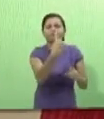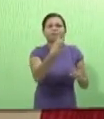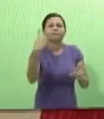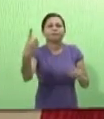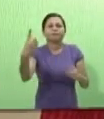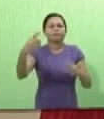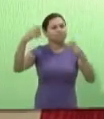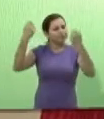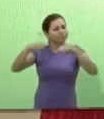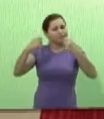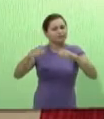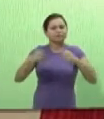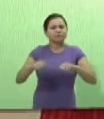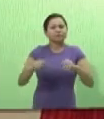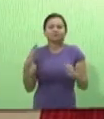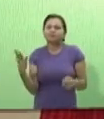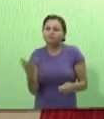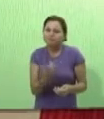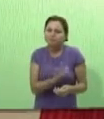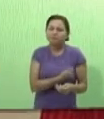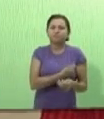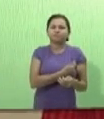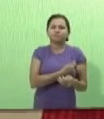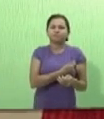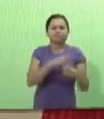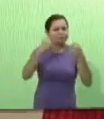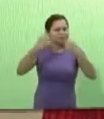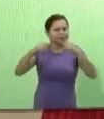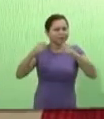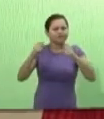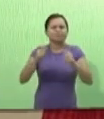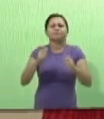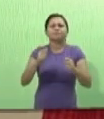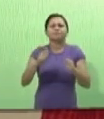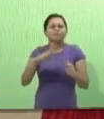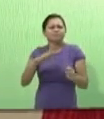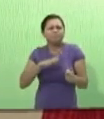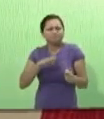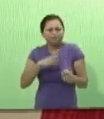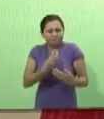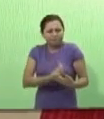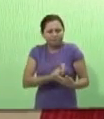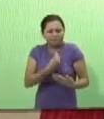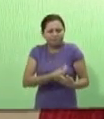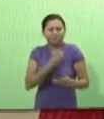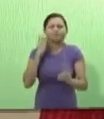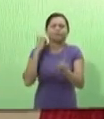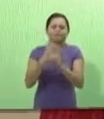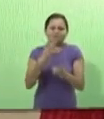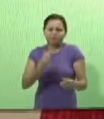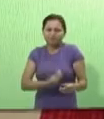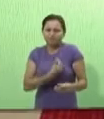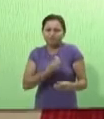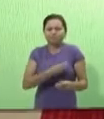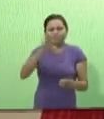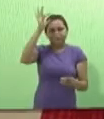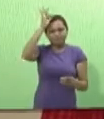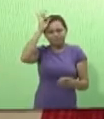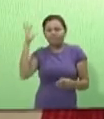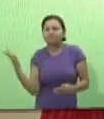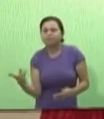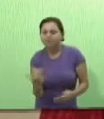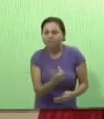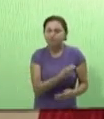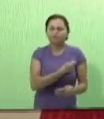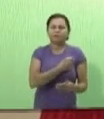todo ser humano, cada um de nós, precisamos da salvação. Precisamos encontrar a nossa vida